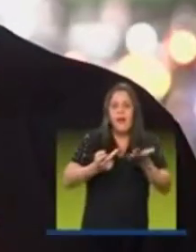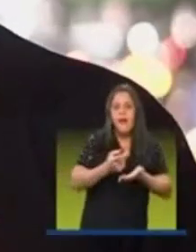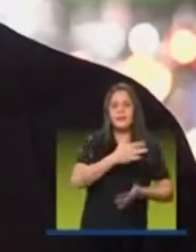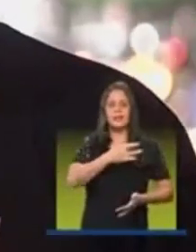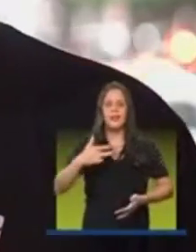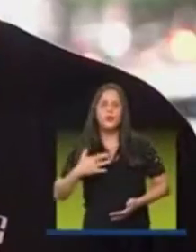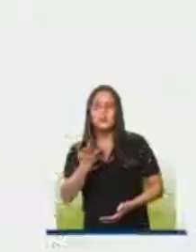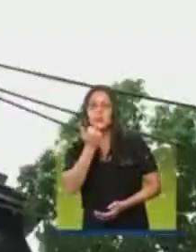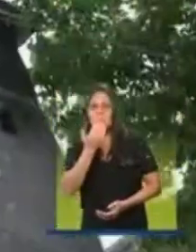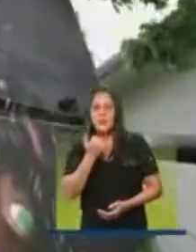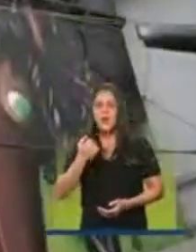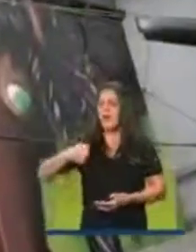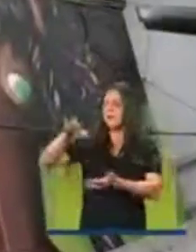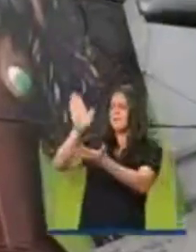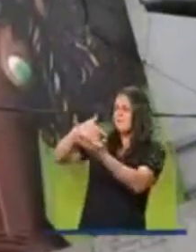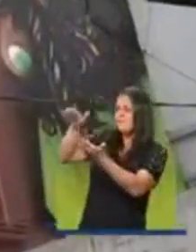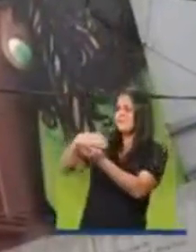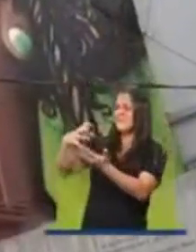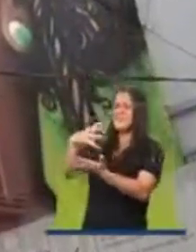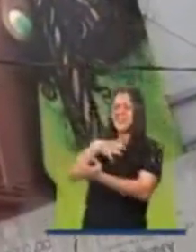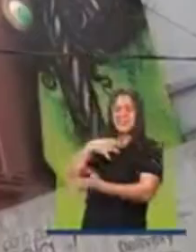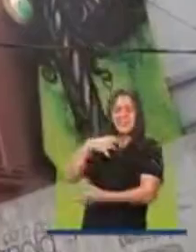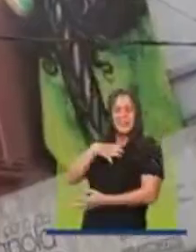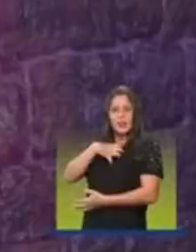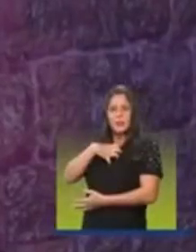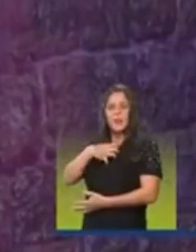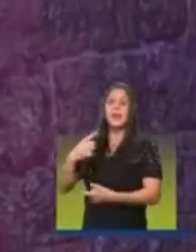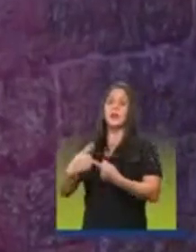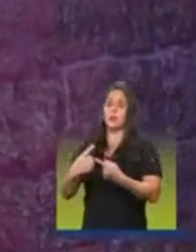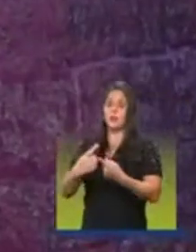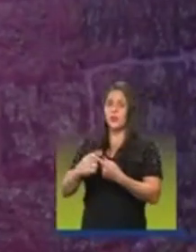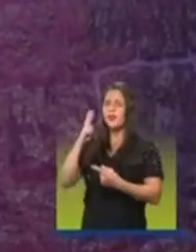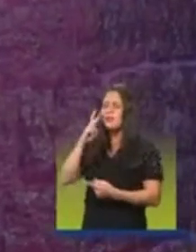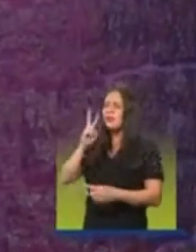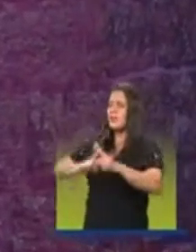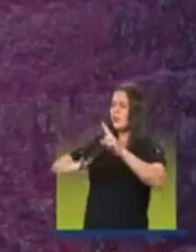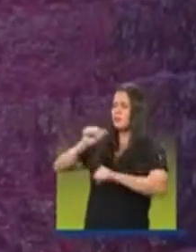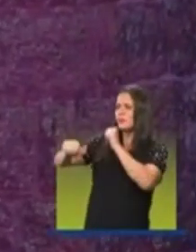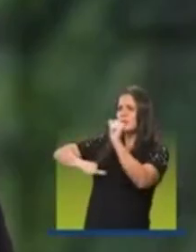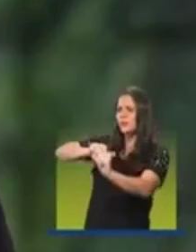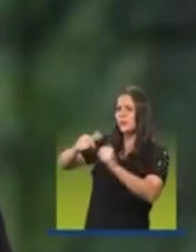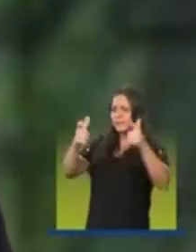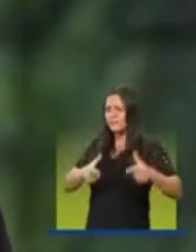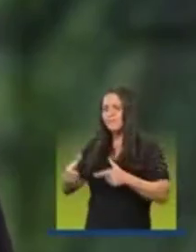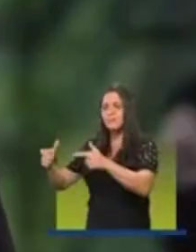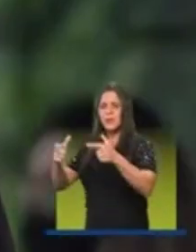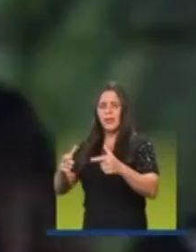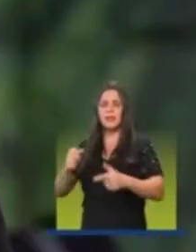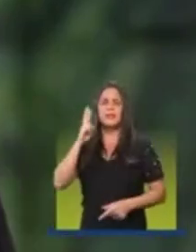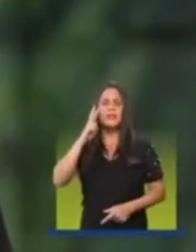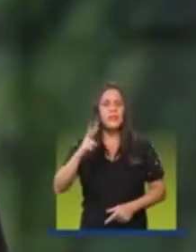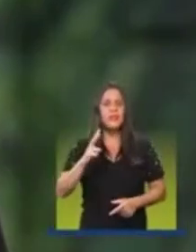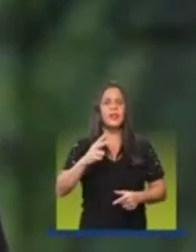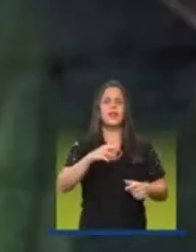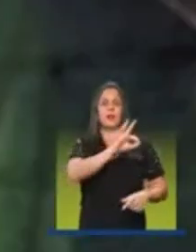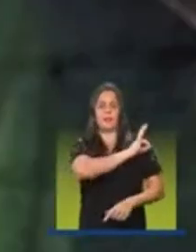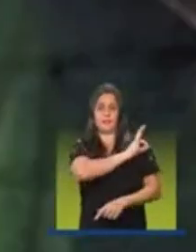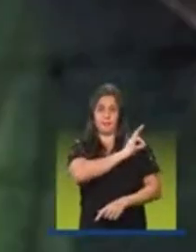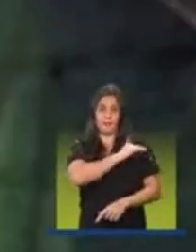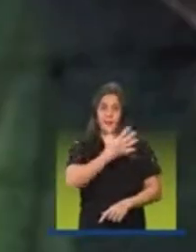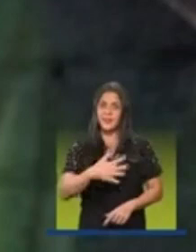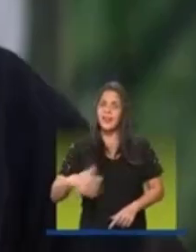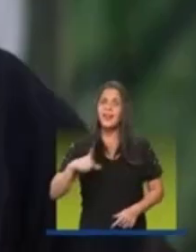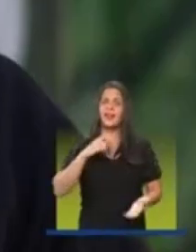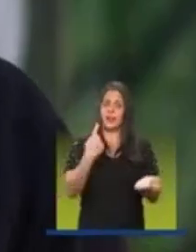Quando eu estava pintando, eu me sentia bem, porque eu via na cara das pessoas que eu estava mudando o espaço. A gente vê que a Prefeitura de Santos